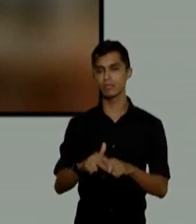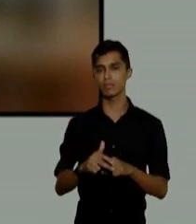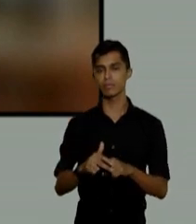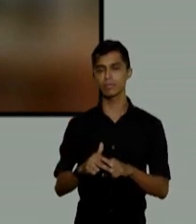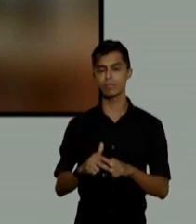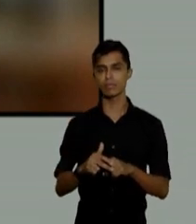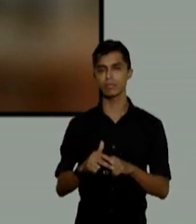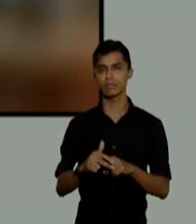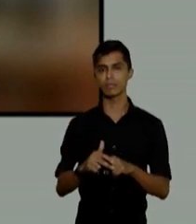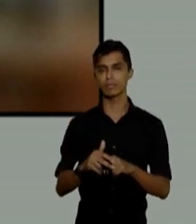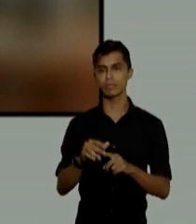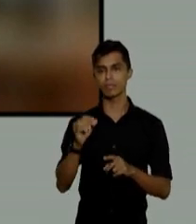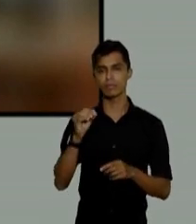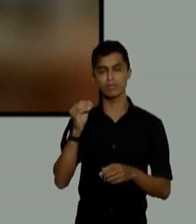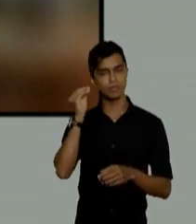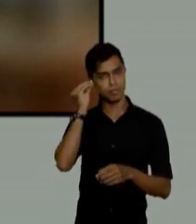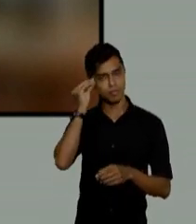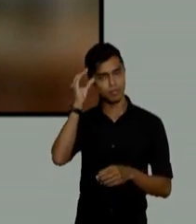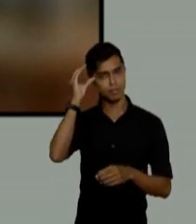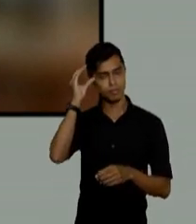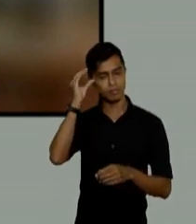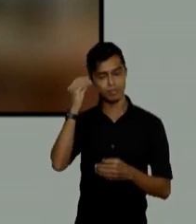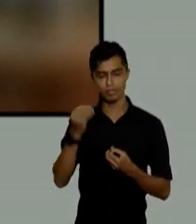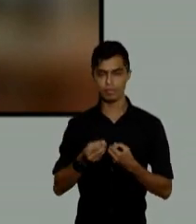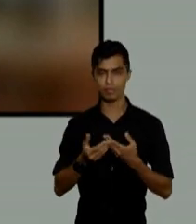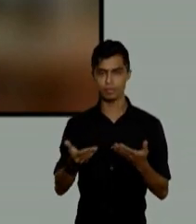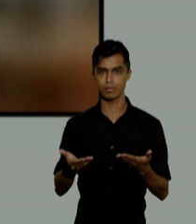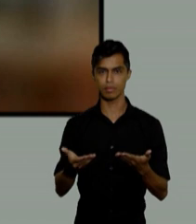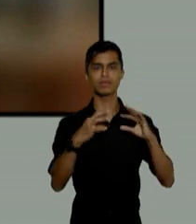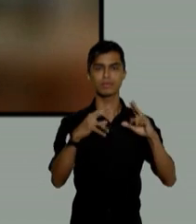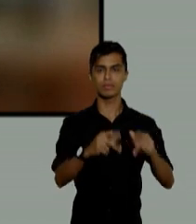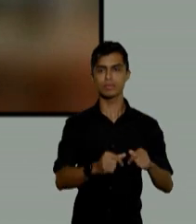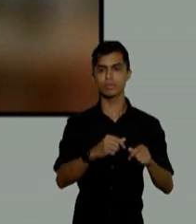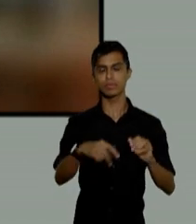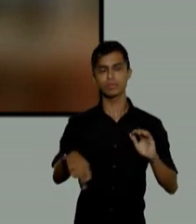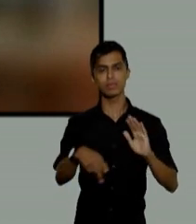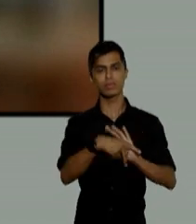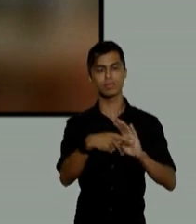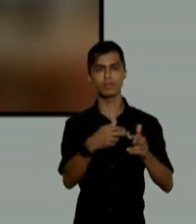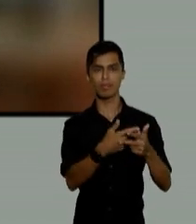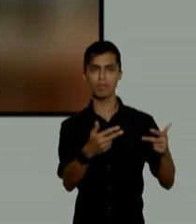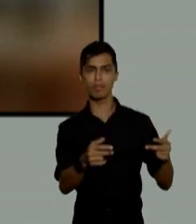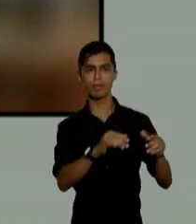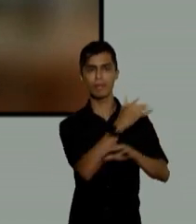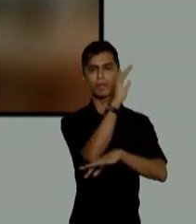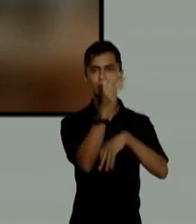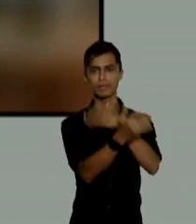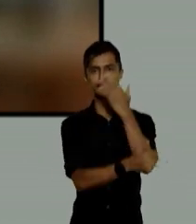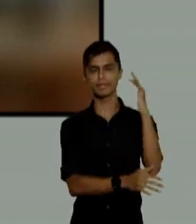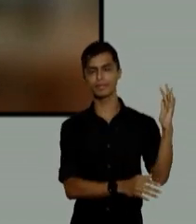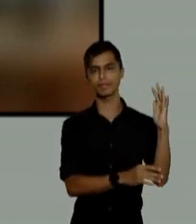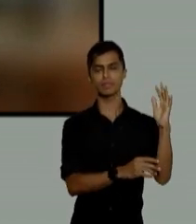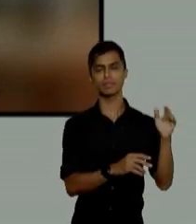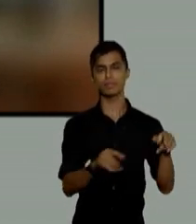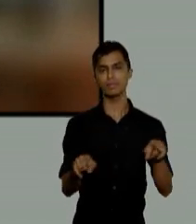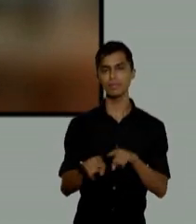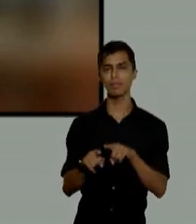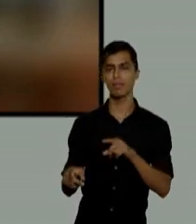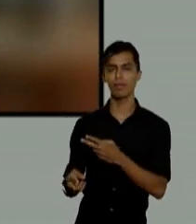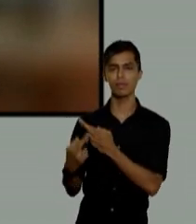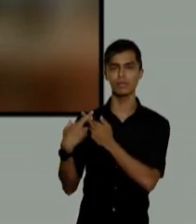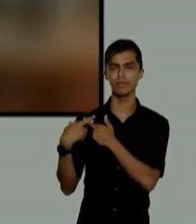na conscientização da questão ambiental, como algumas das incumbências constitucionais